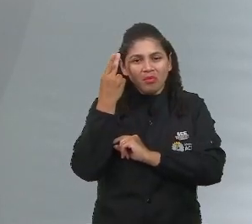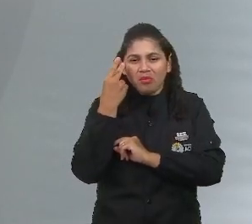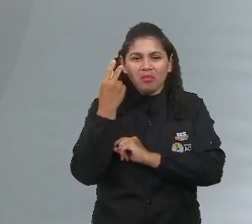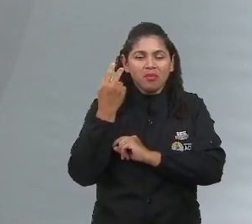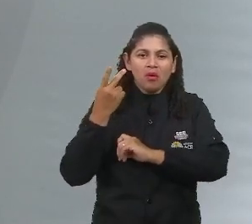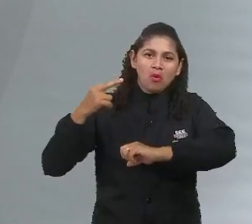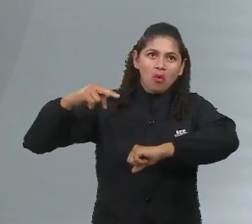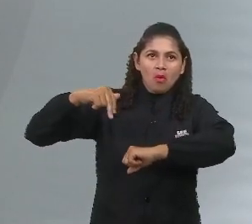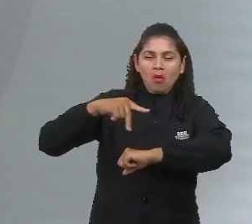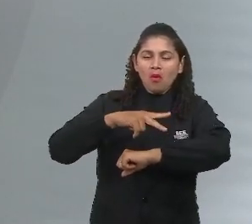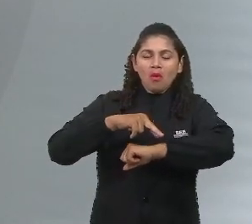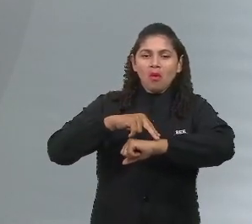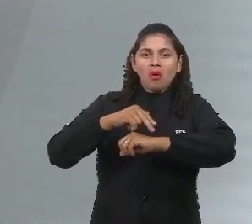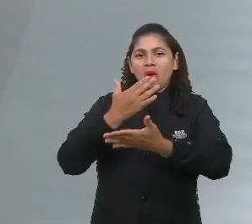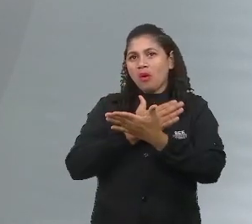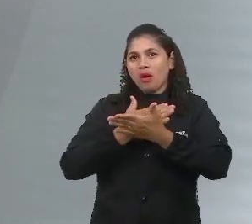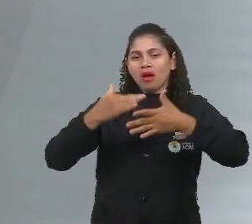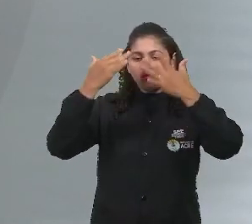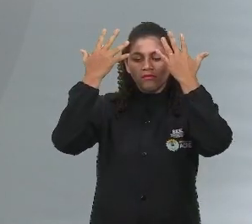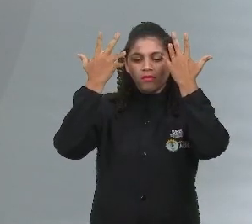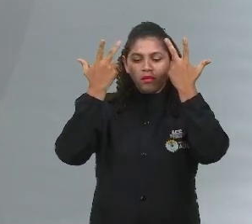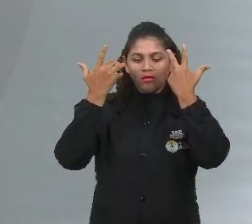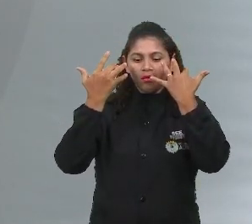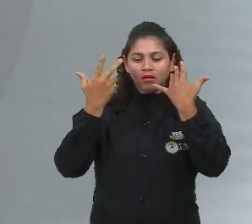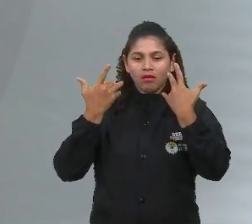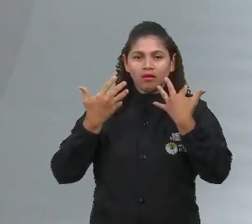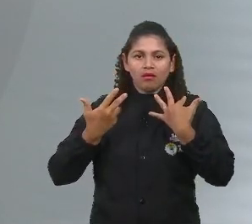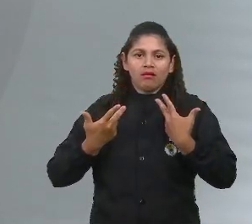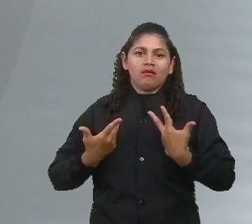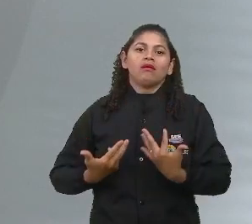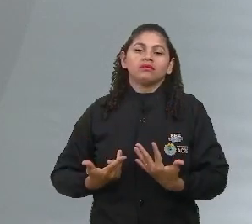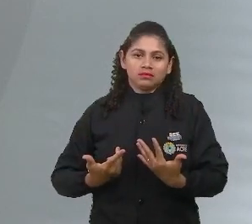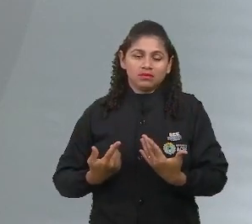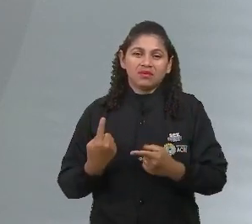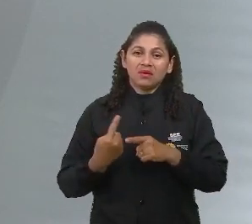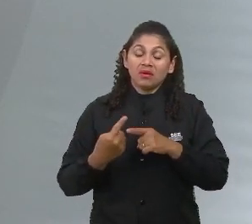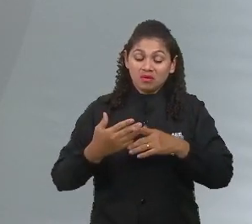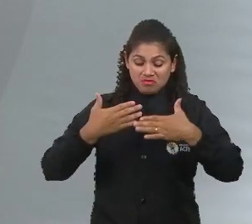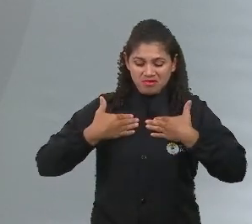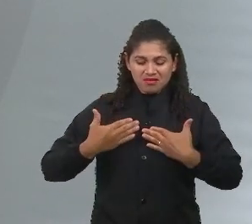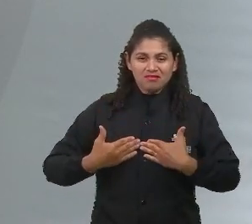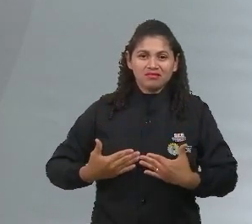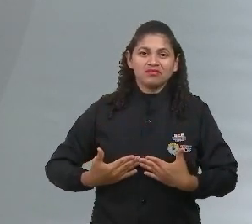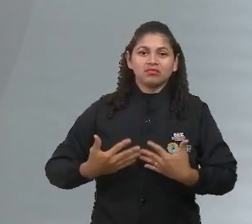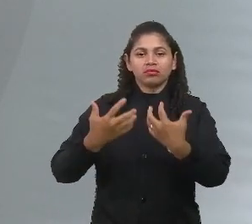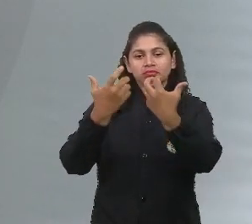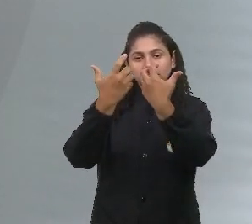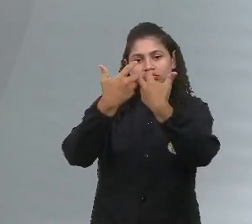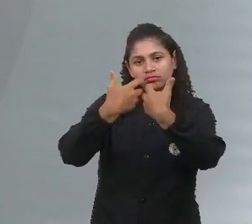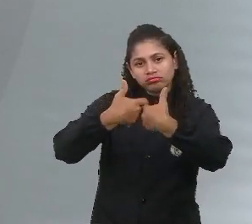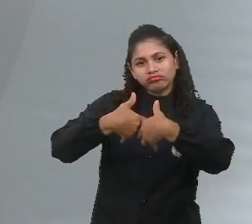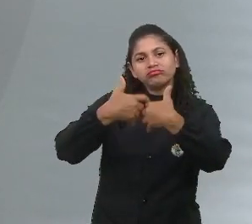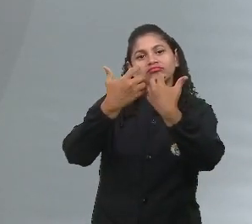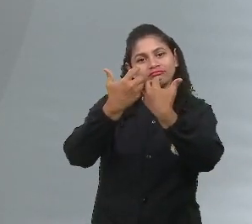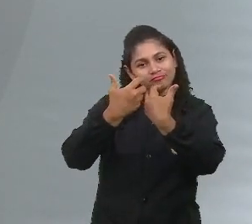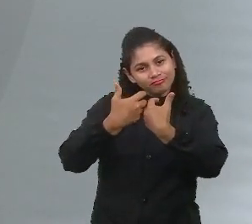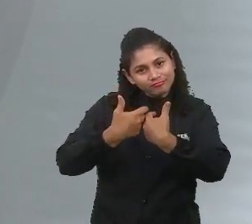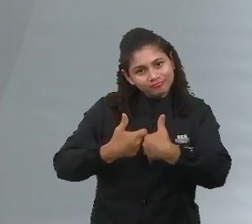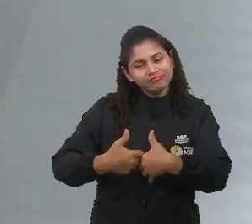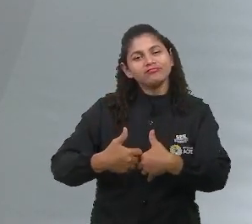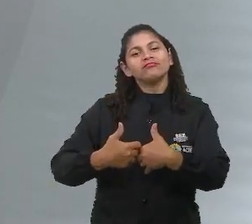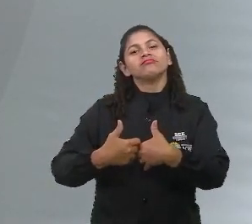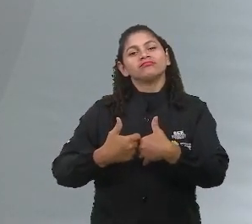ruborizado, aí eu começo a ficar nervoso, me tremendo, porque é o meu corpo funcionando, dizendo que tem alguma